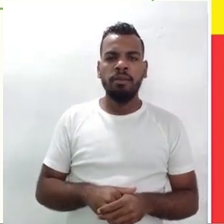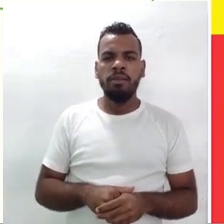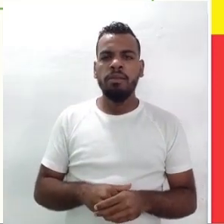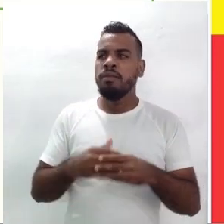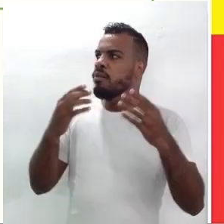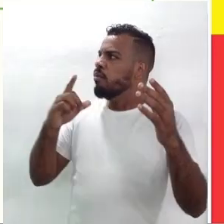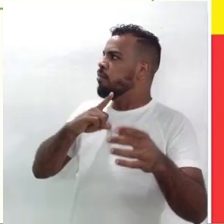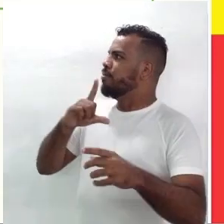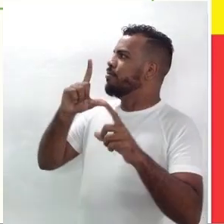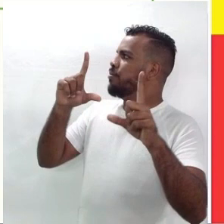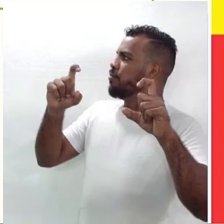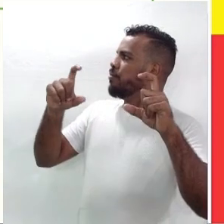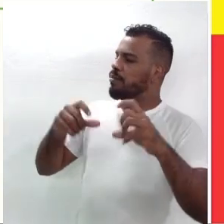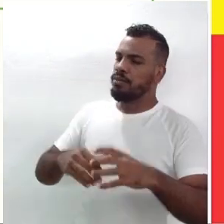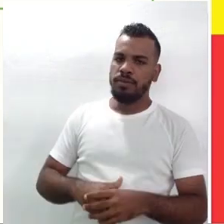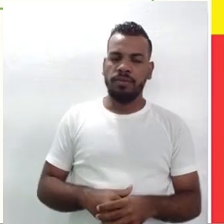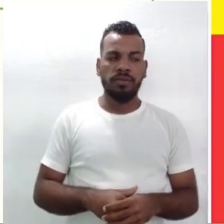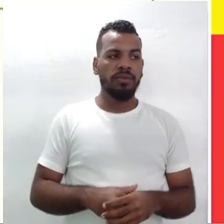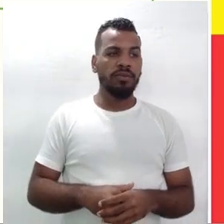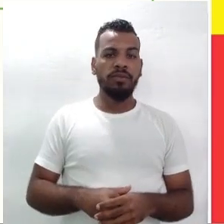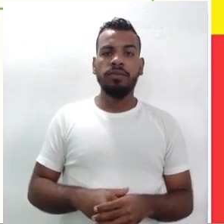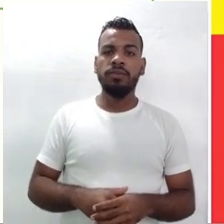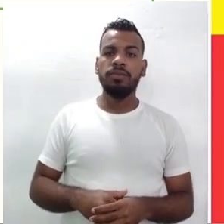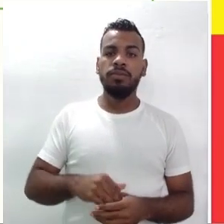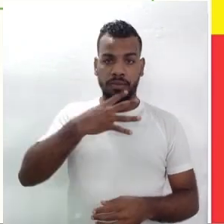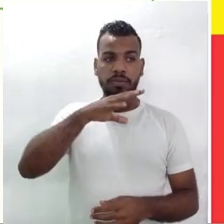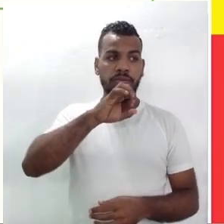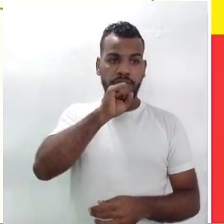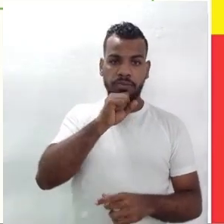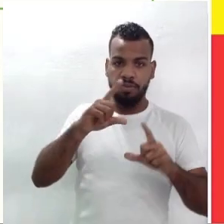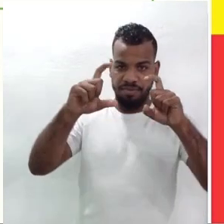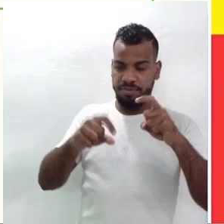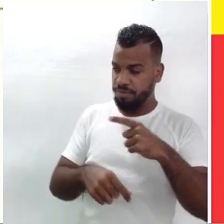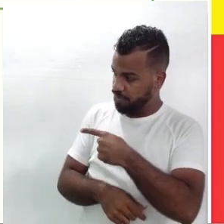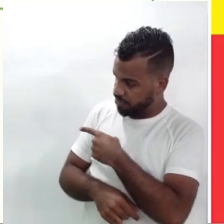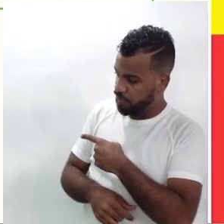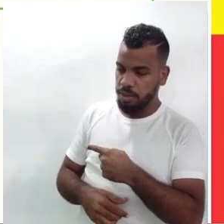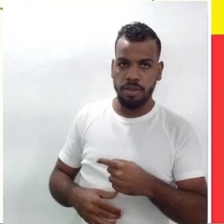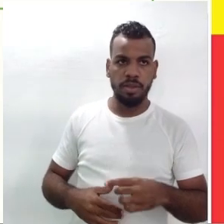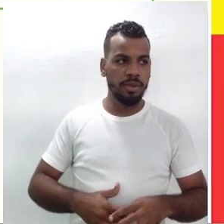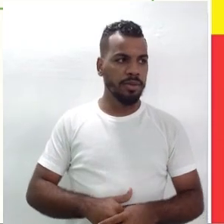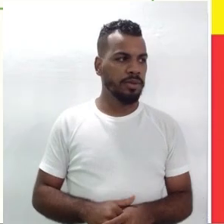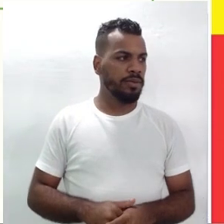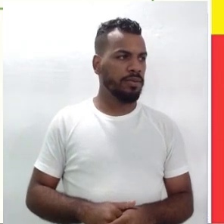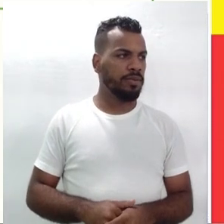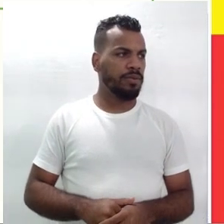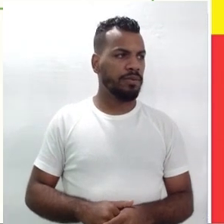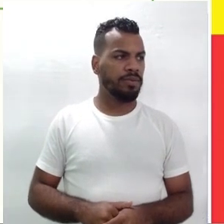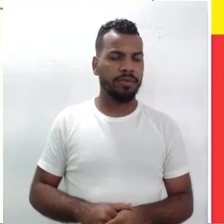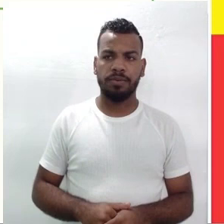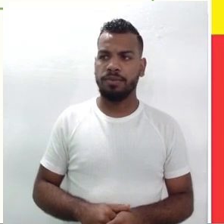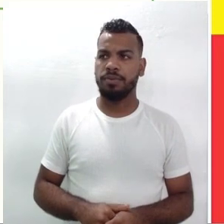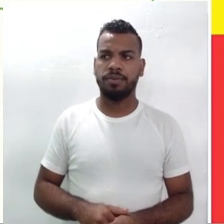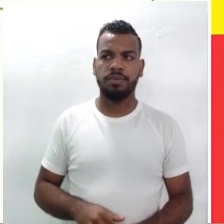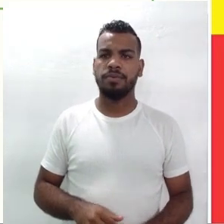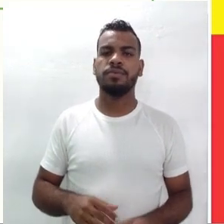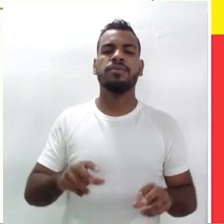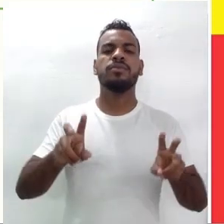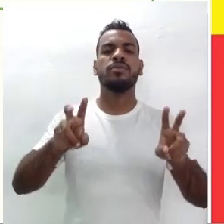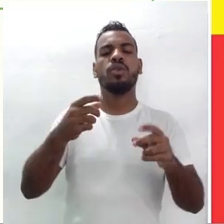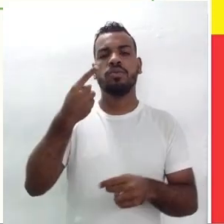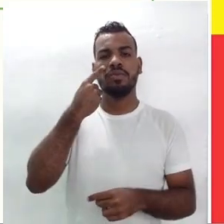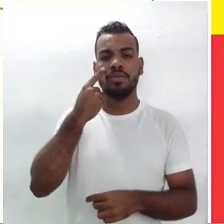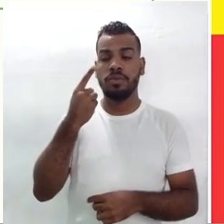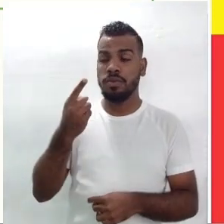foto do João Suassuna, o pai do Ariano Suassuna, não é isso? Isso. E só para observar aqui a questão sobre a